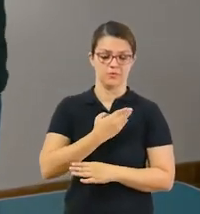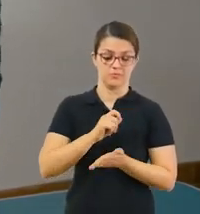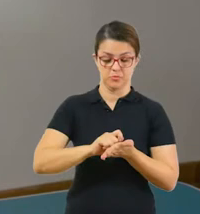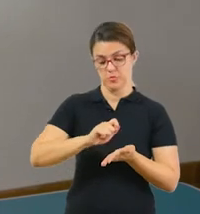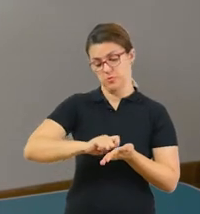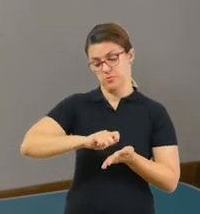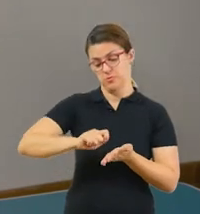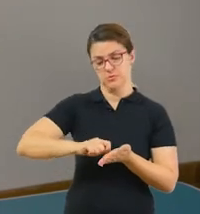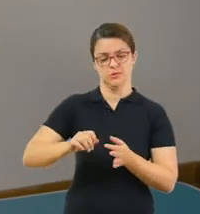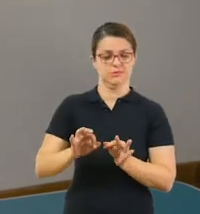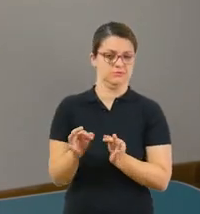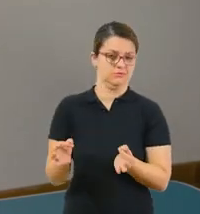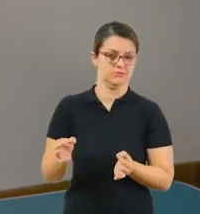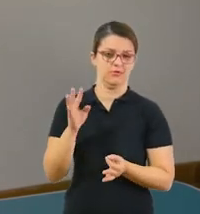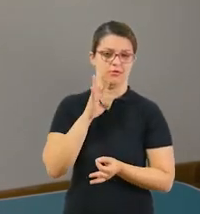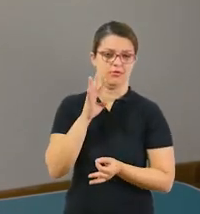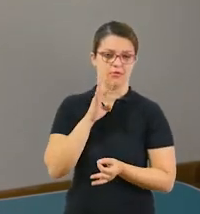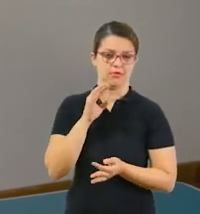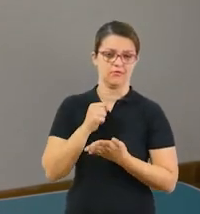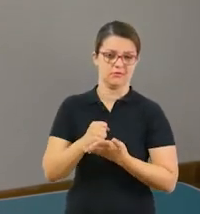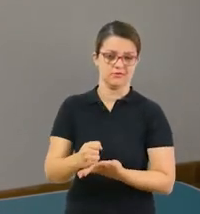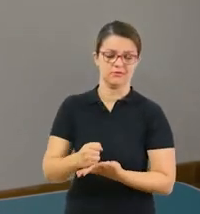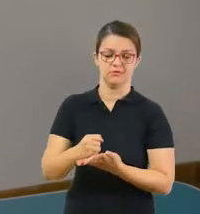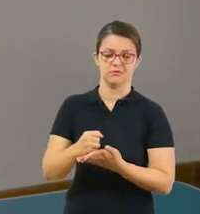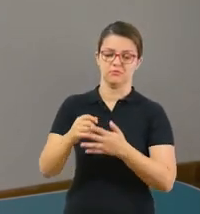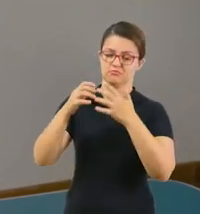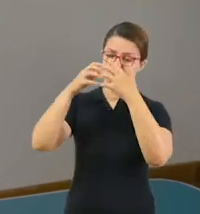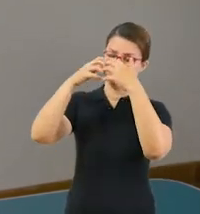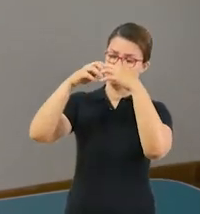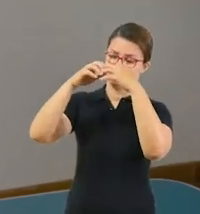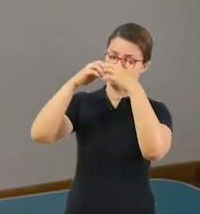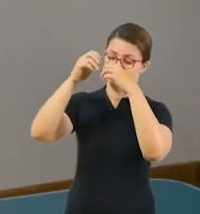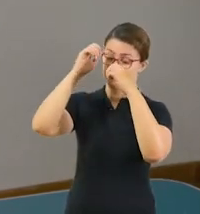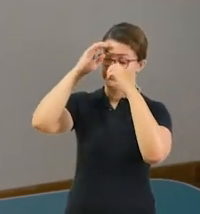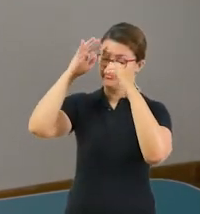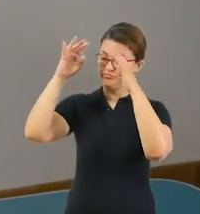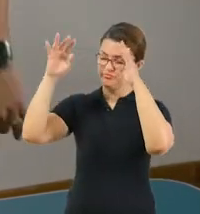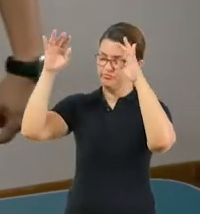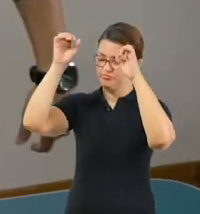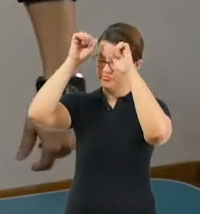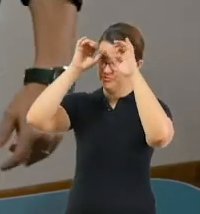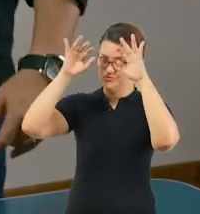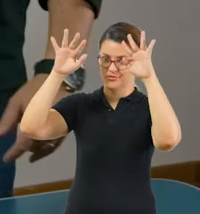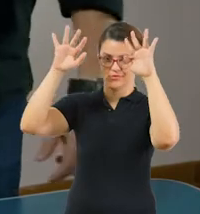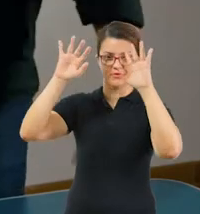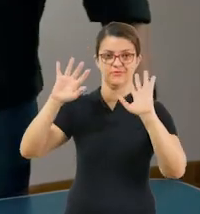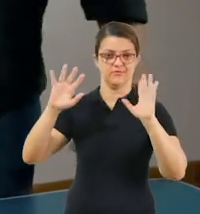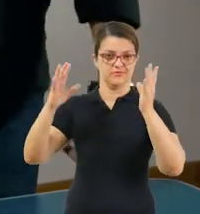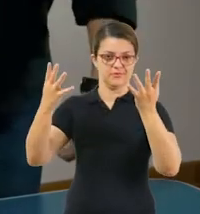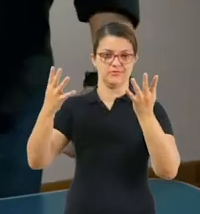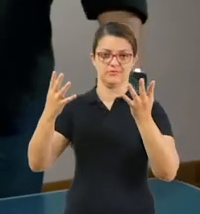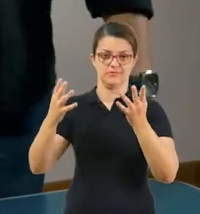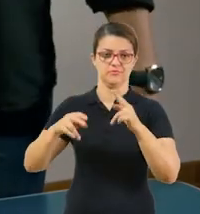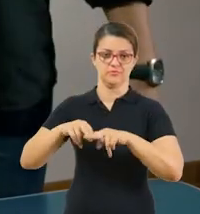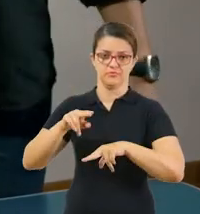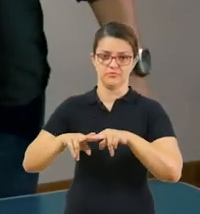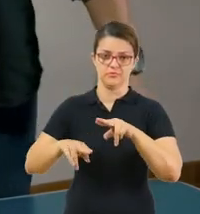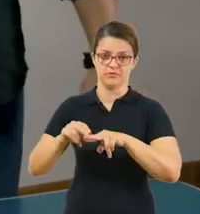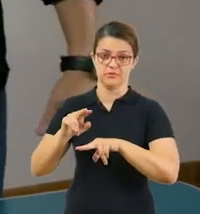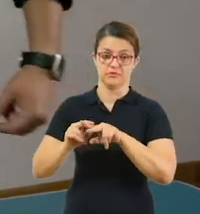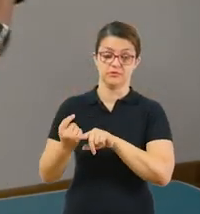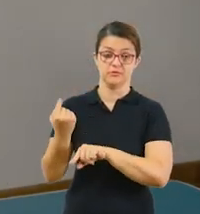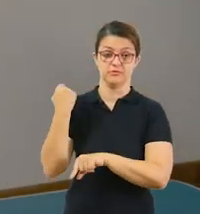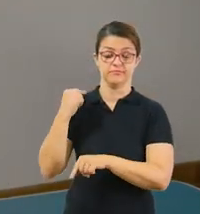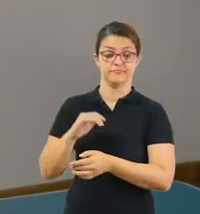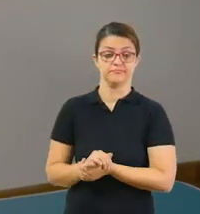atividade super simples e muito legal, porque vai trazer a memória de vocês de festas juninas, ok? A nossa próxima atividade,